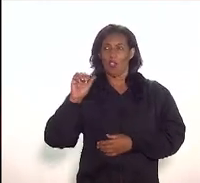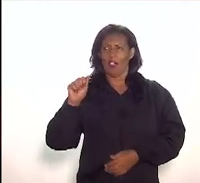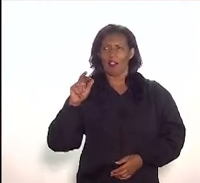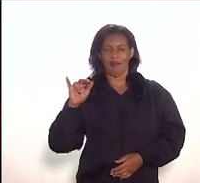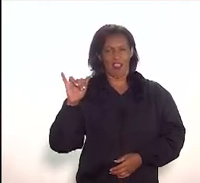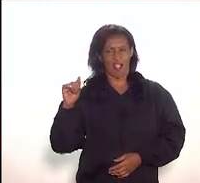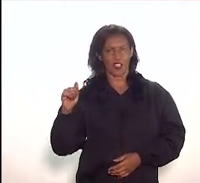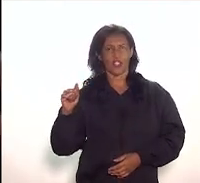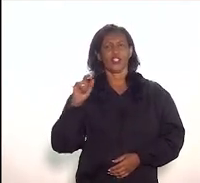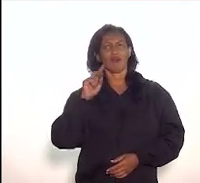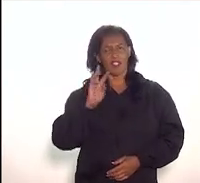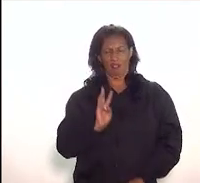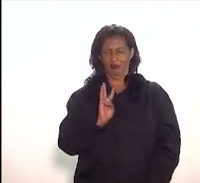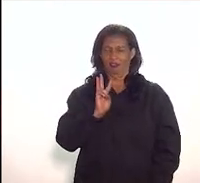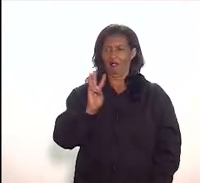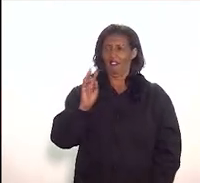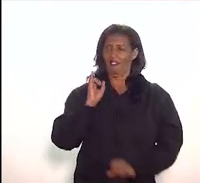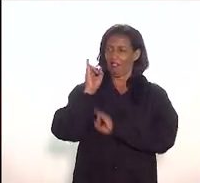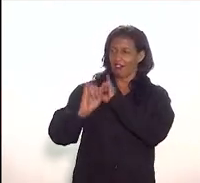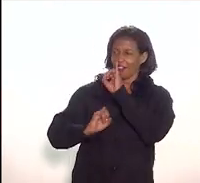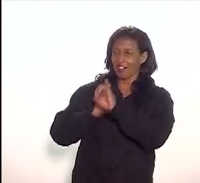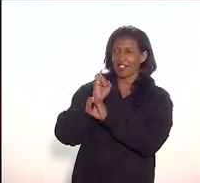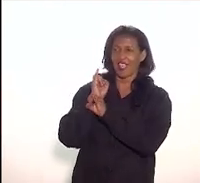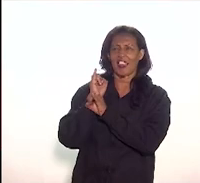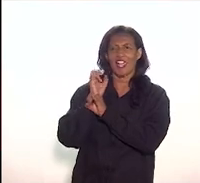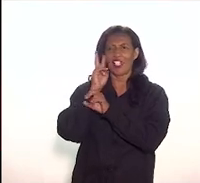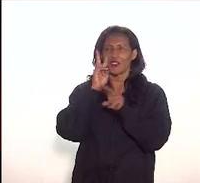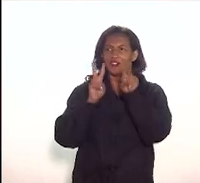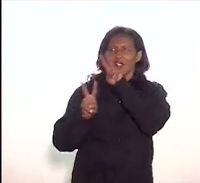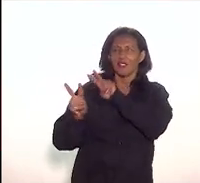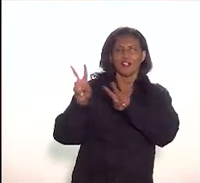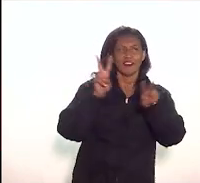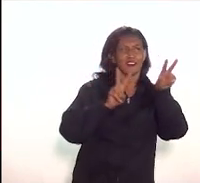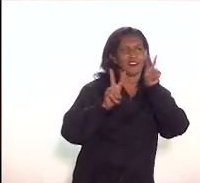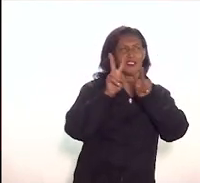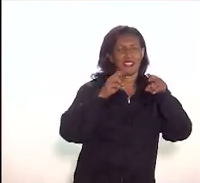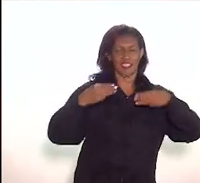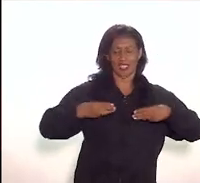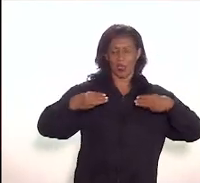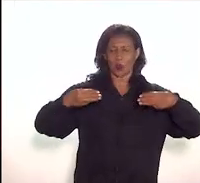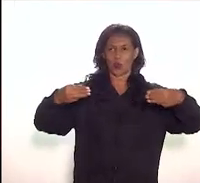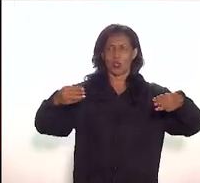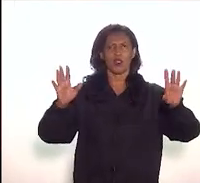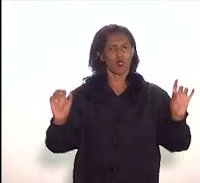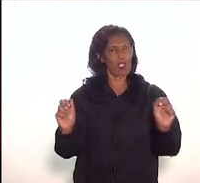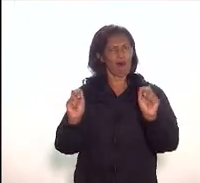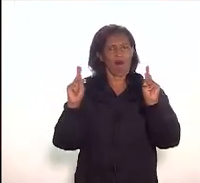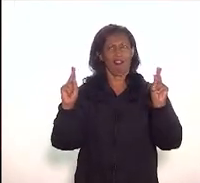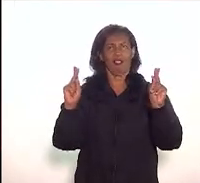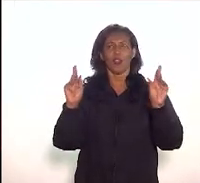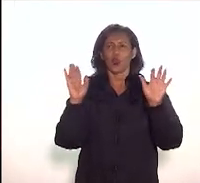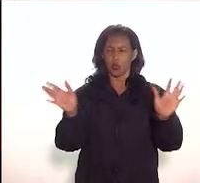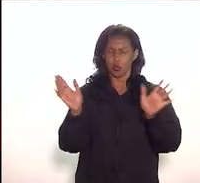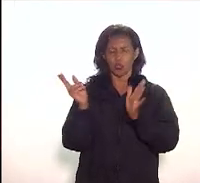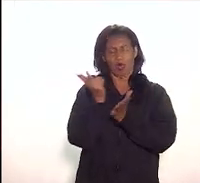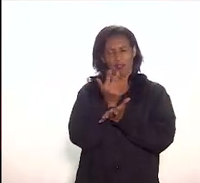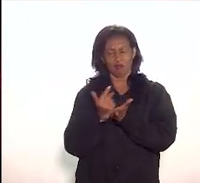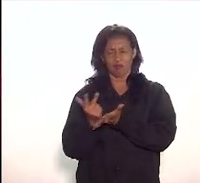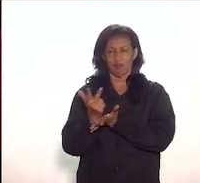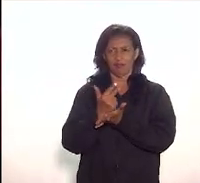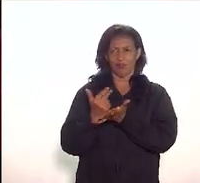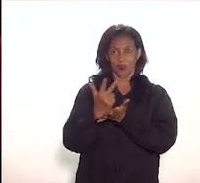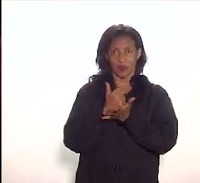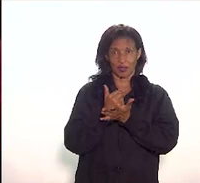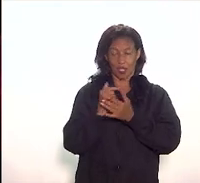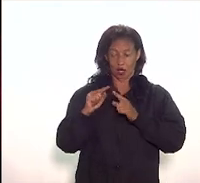com um percurso virtual dentro do site com tudo já desenhado em